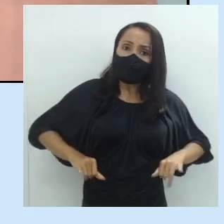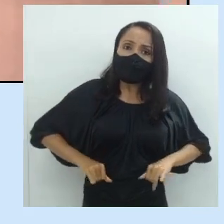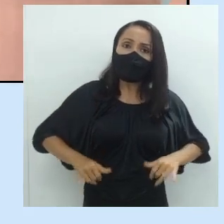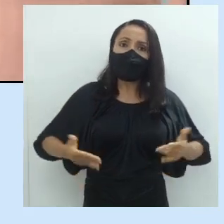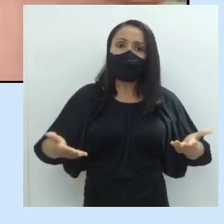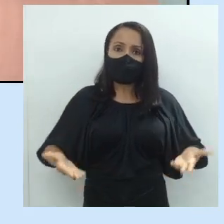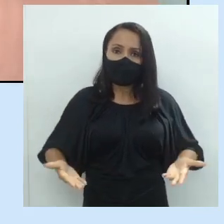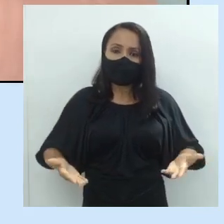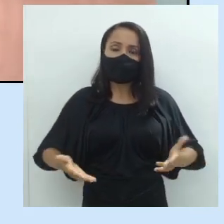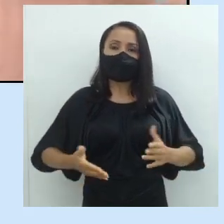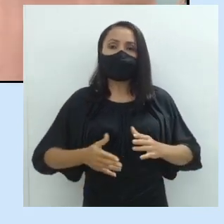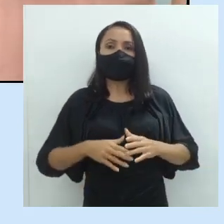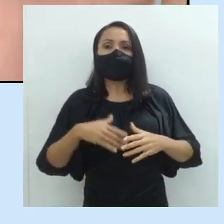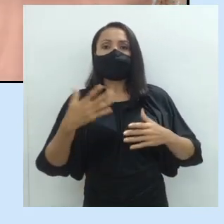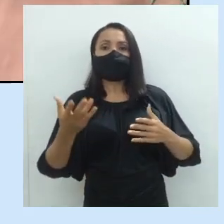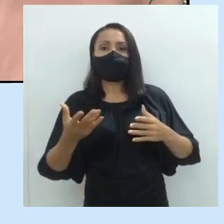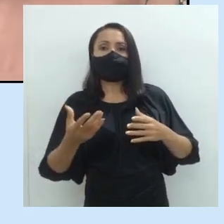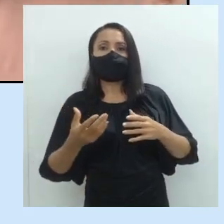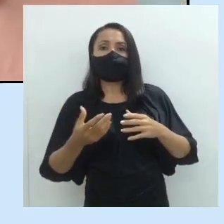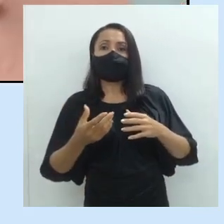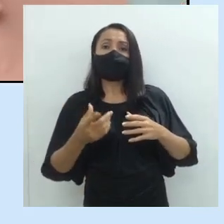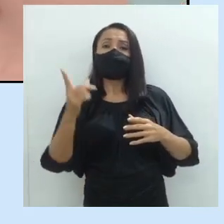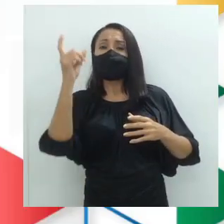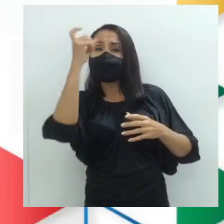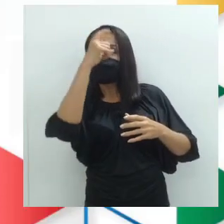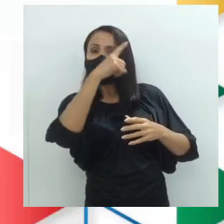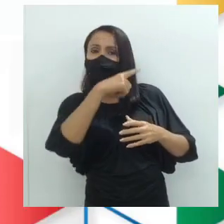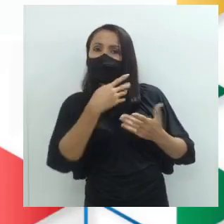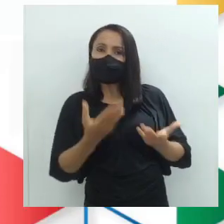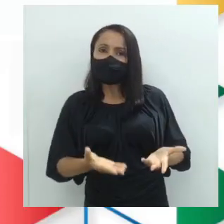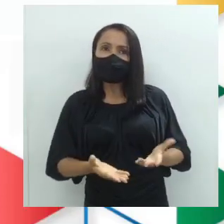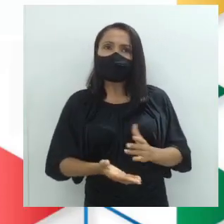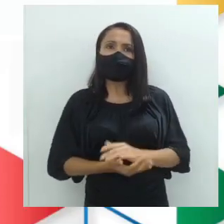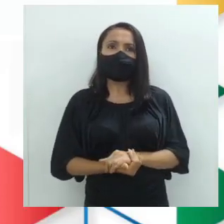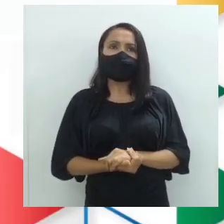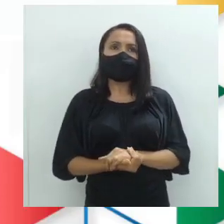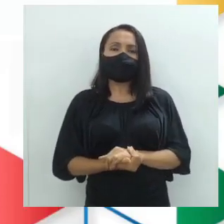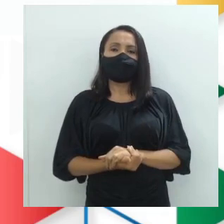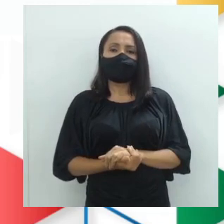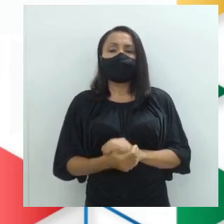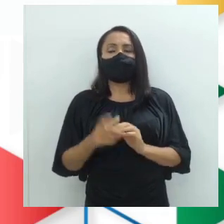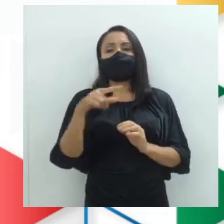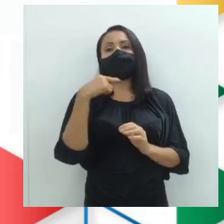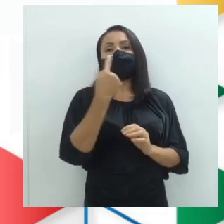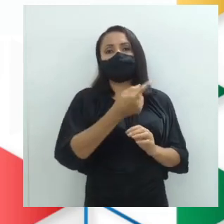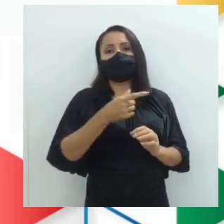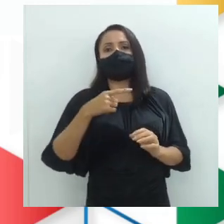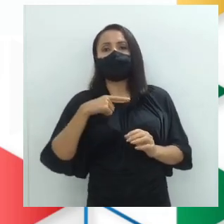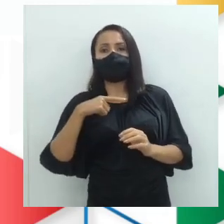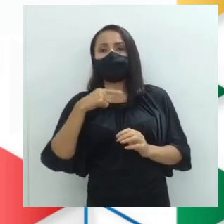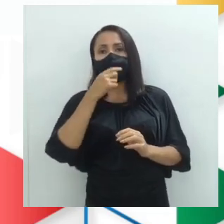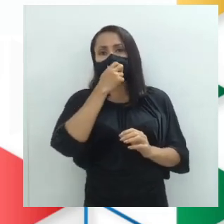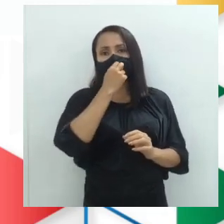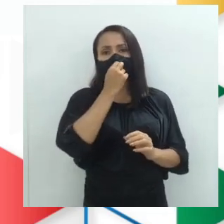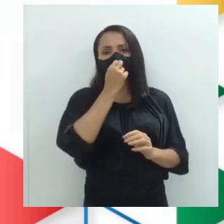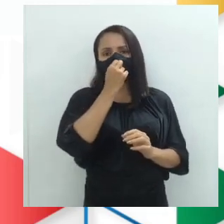sofrimento. transtorno. Vamos adiante. Então, aqui, nós temos, trago para vocês, uma tirinha de H.